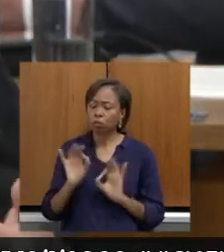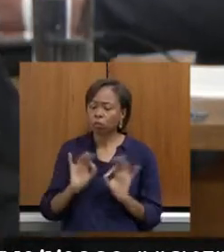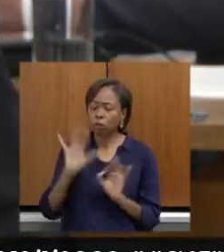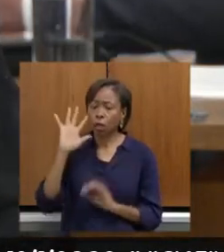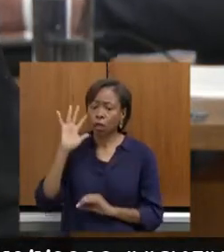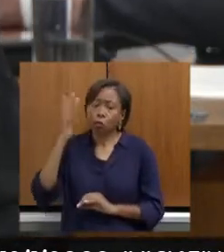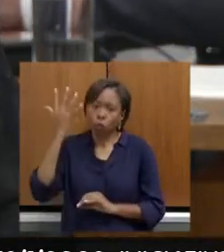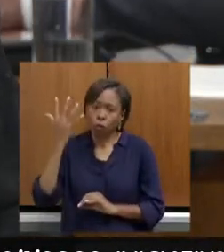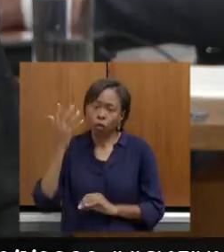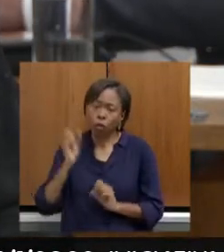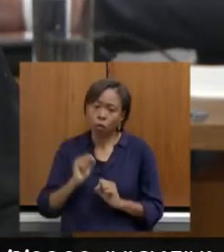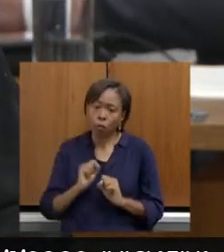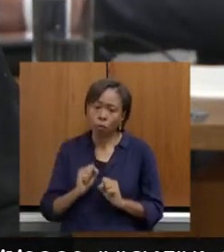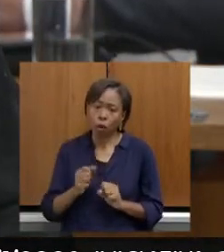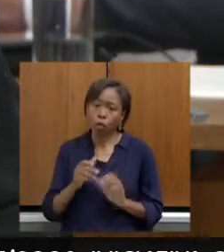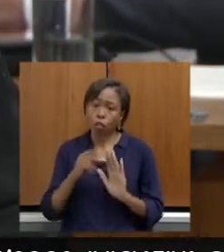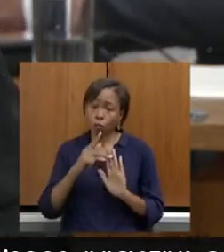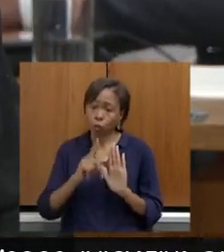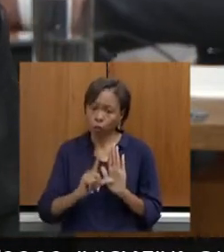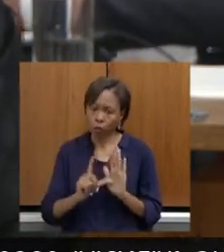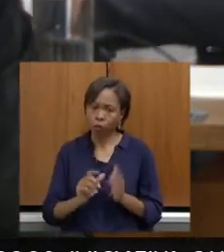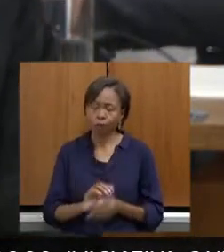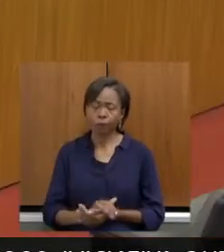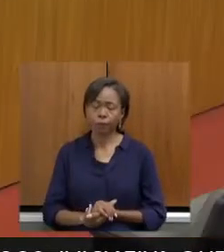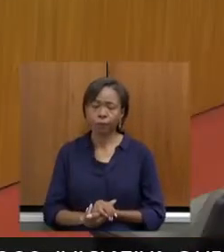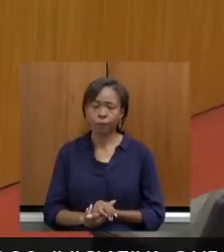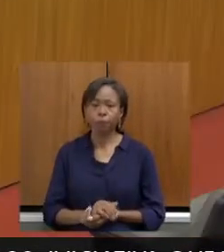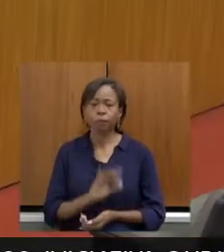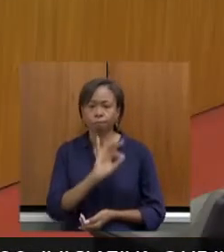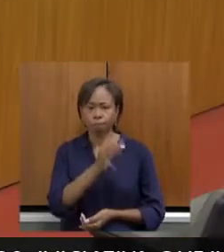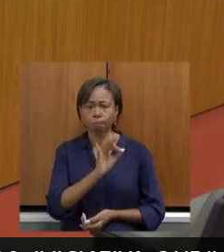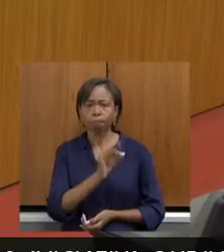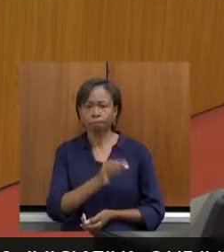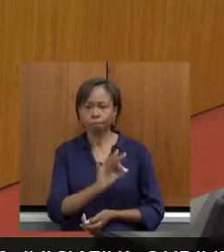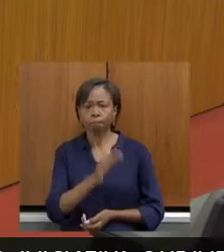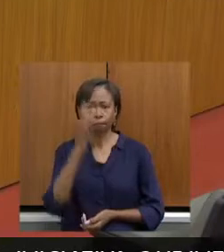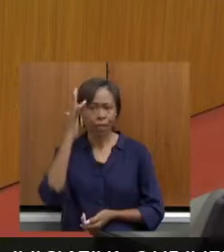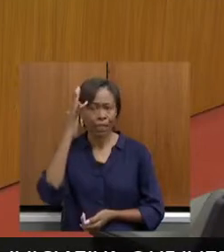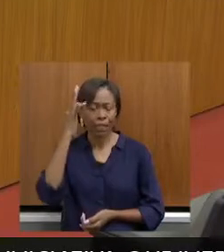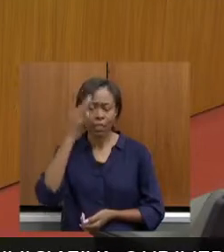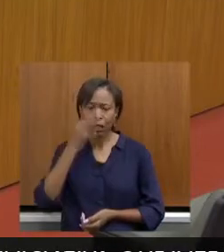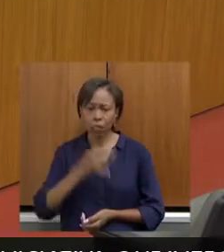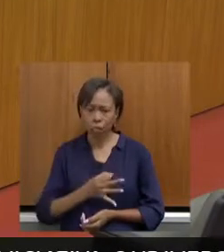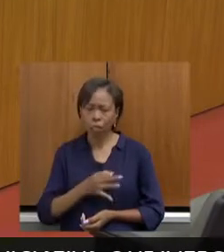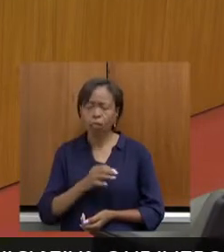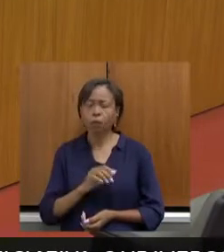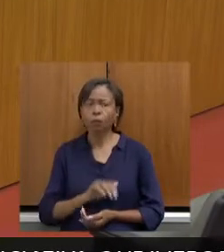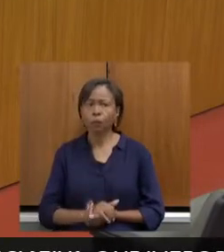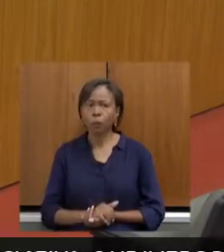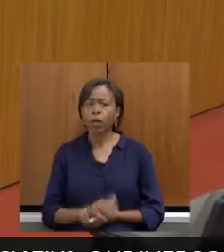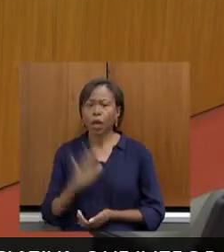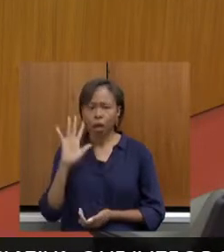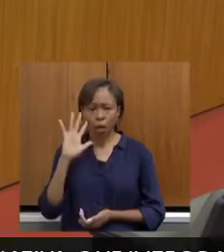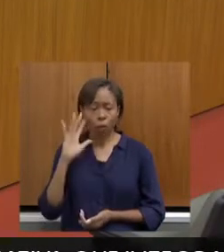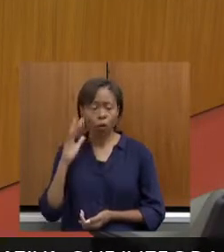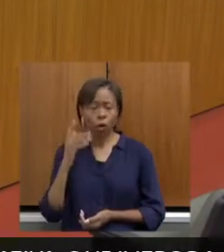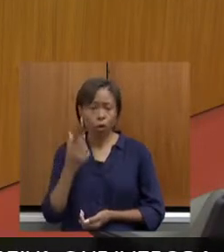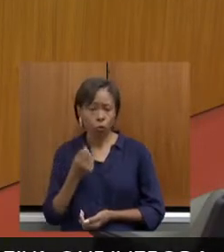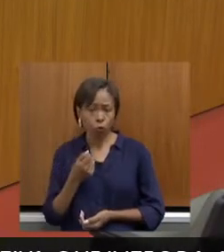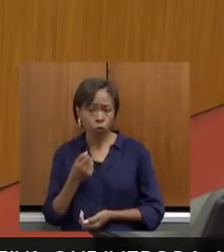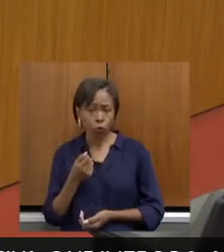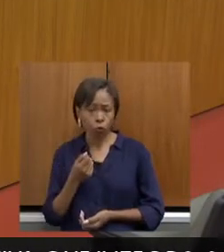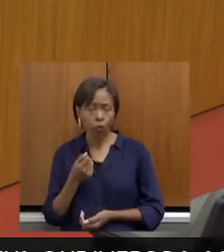em termos de projeto de lei. Sim, com certeza, é isso mesmo. E eu acho que hoje aqui a gente